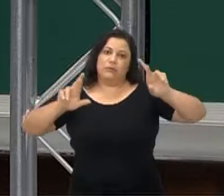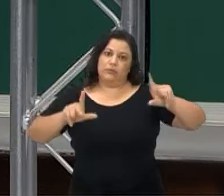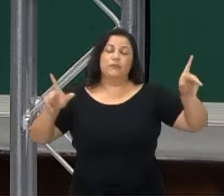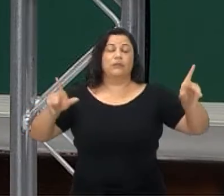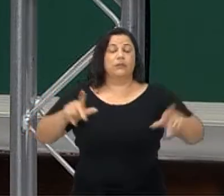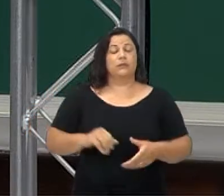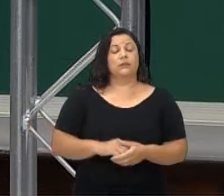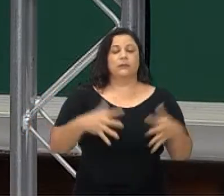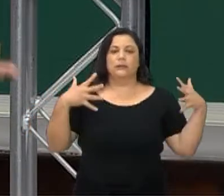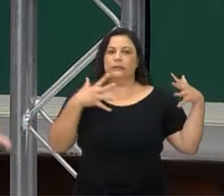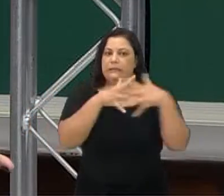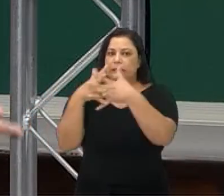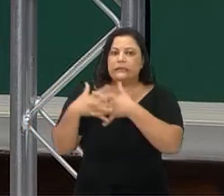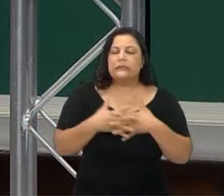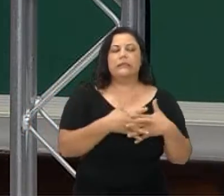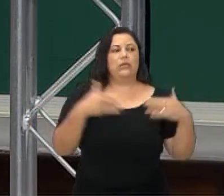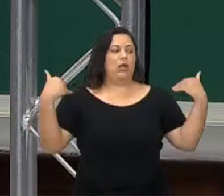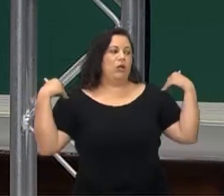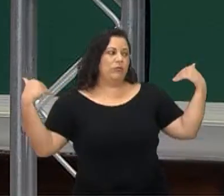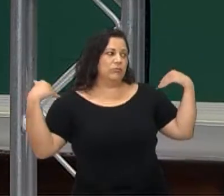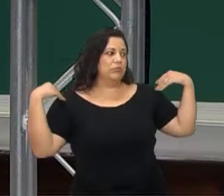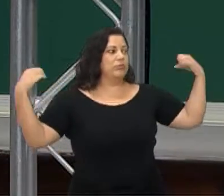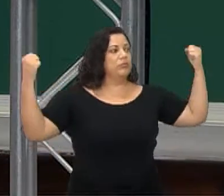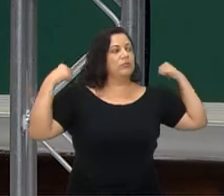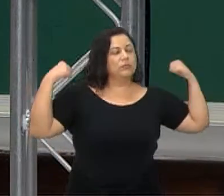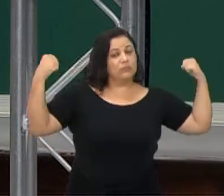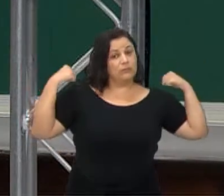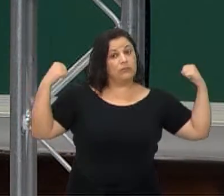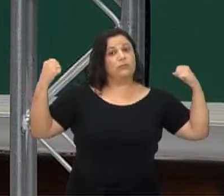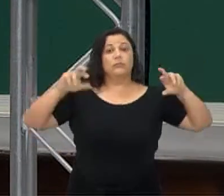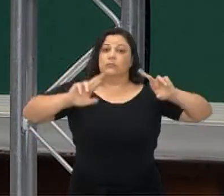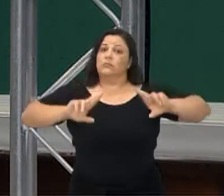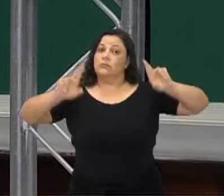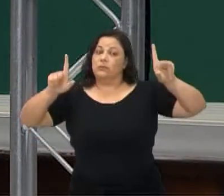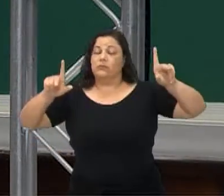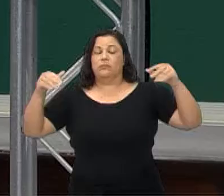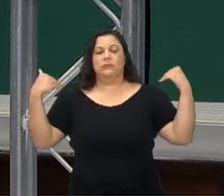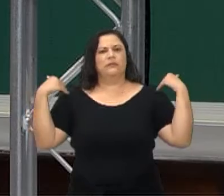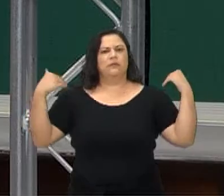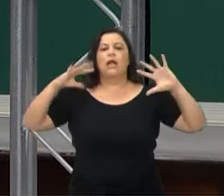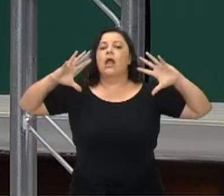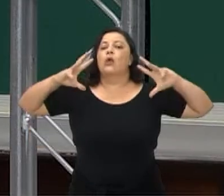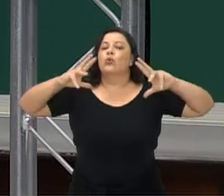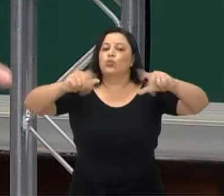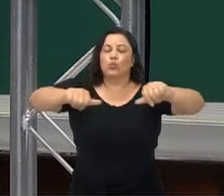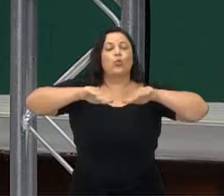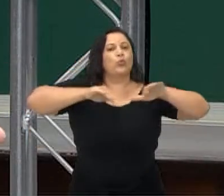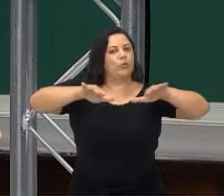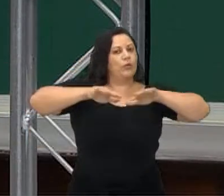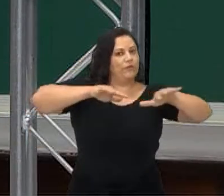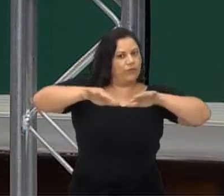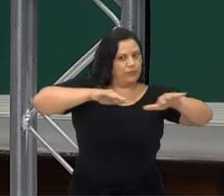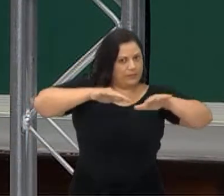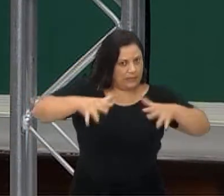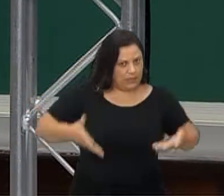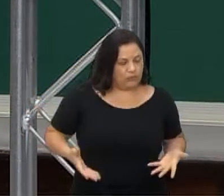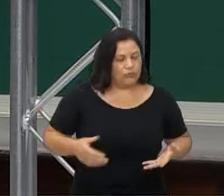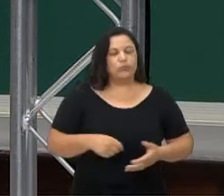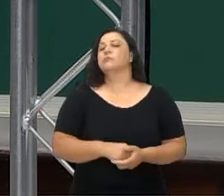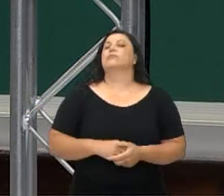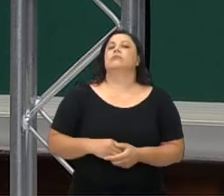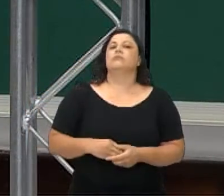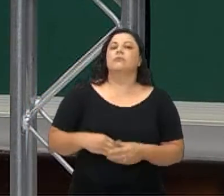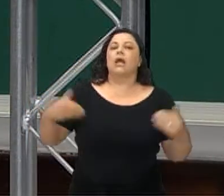costuma confundir um pouco a atividade física de exercício físico. A atividade física é todo exercício que a gente faz que tenha gasto energético. E